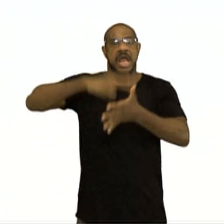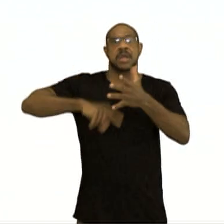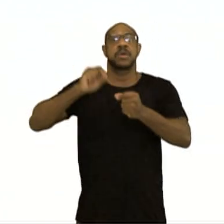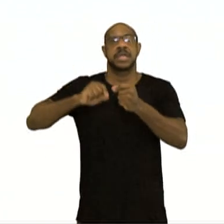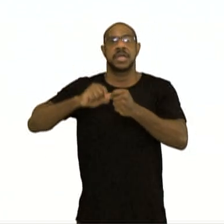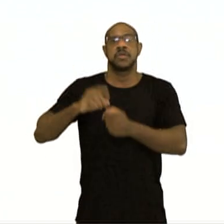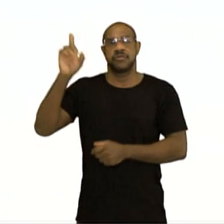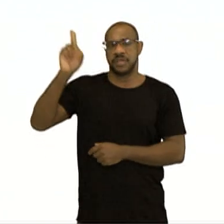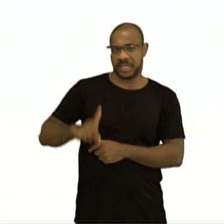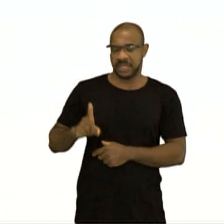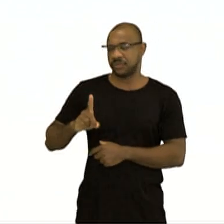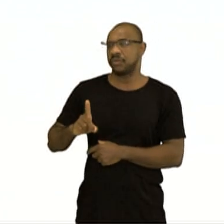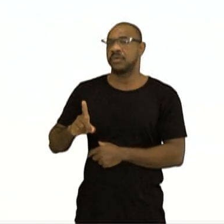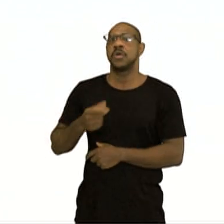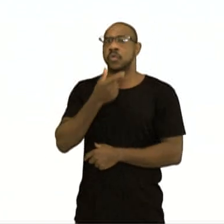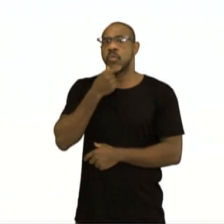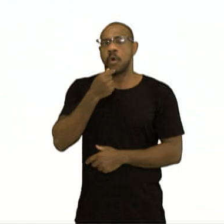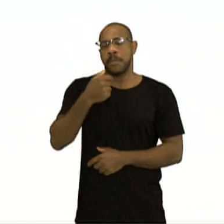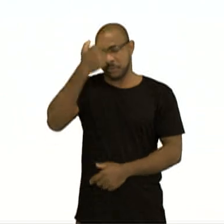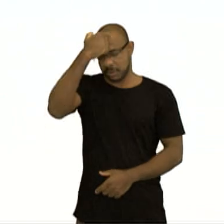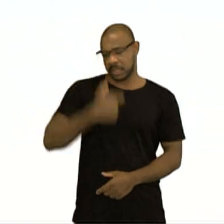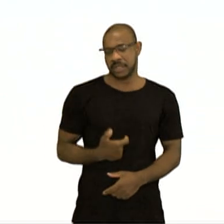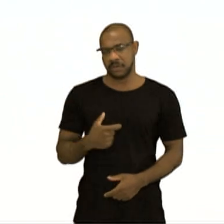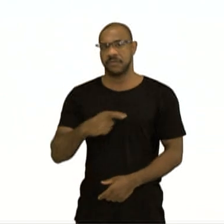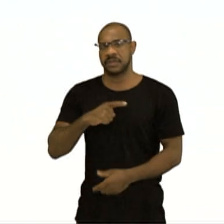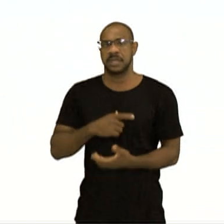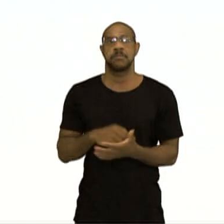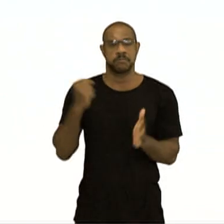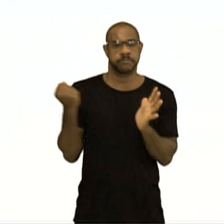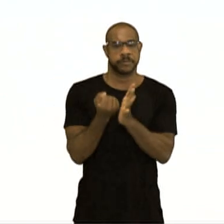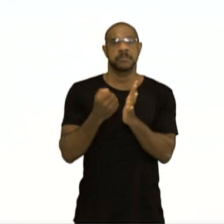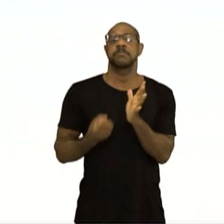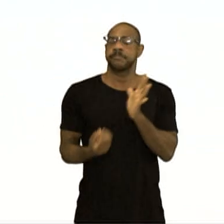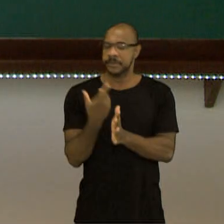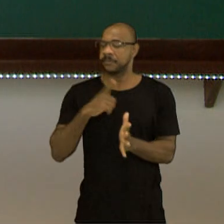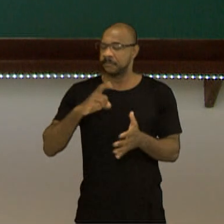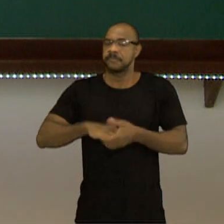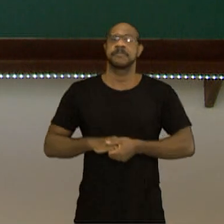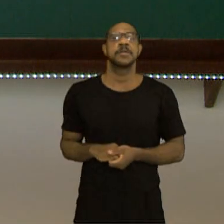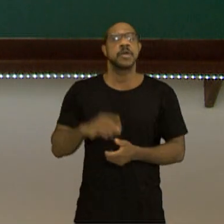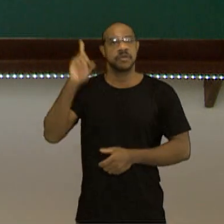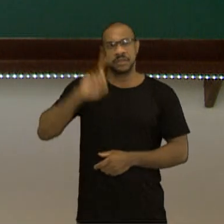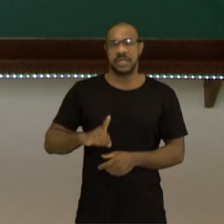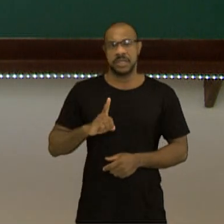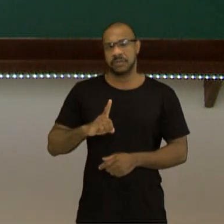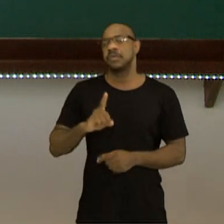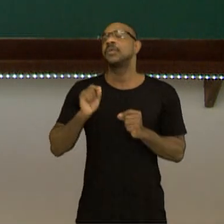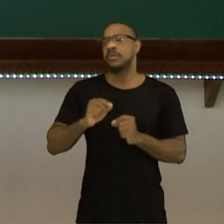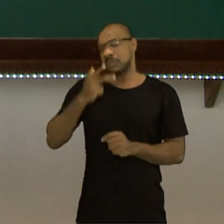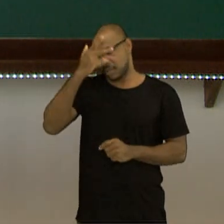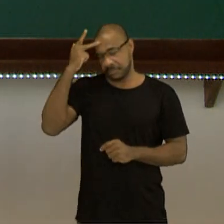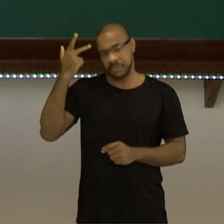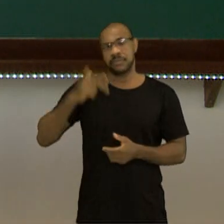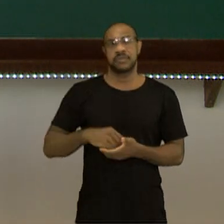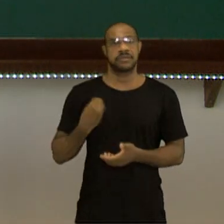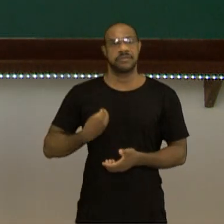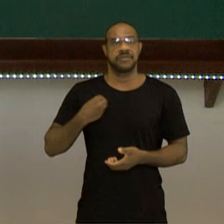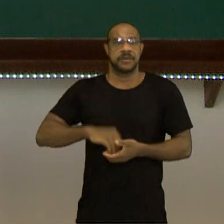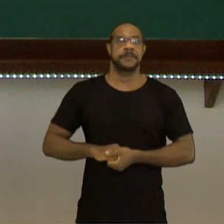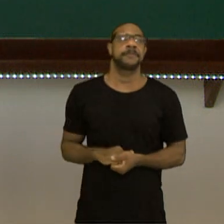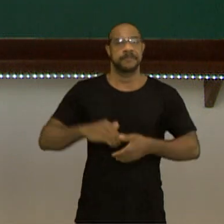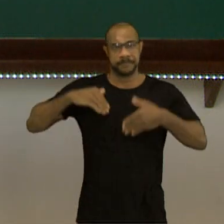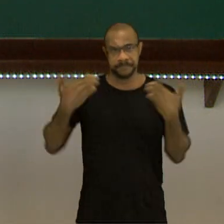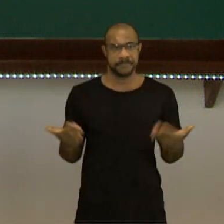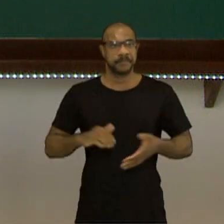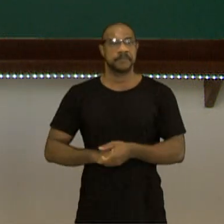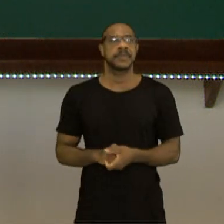importante documento que vai tentar regulamentar os direitos humanos, os direitos civis das pessoas. Bom,